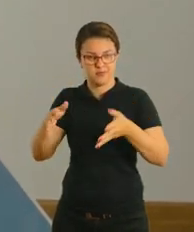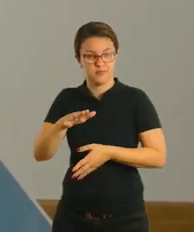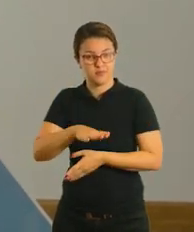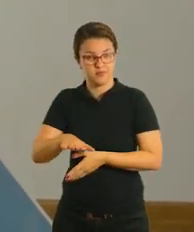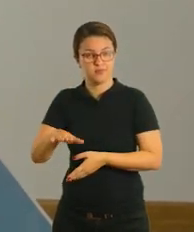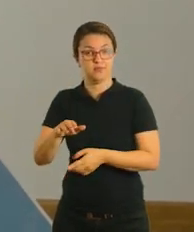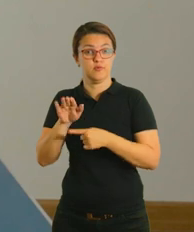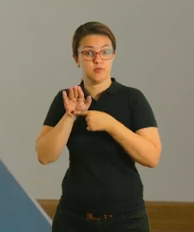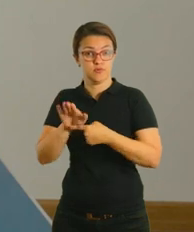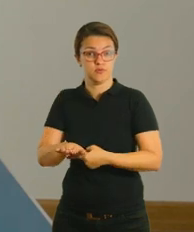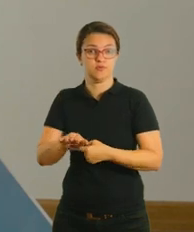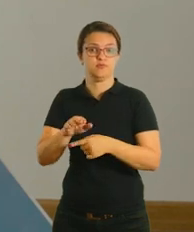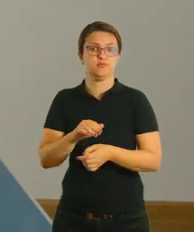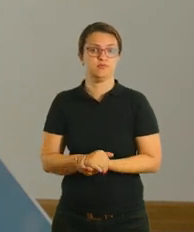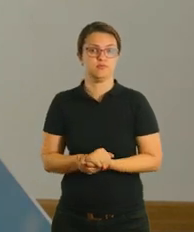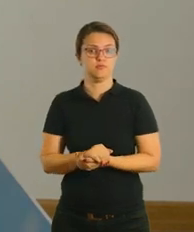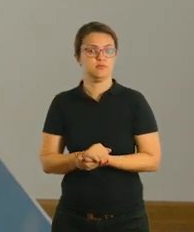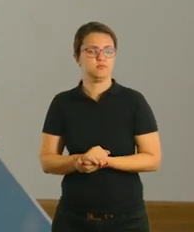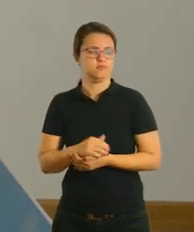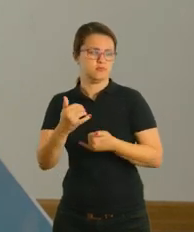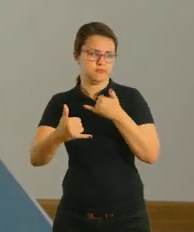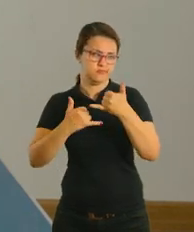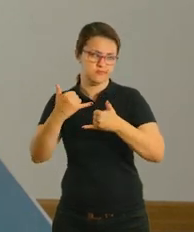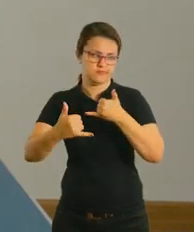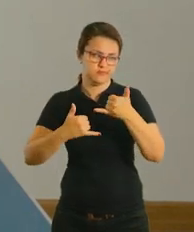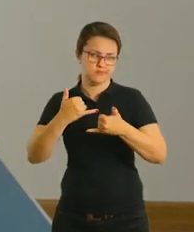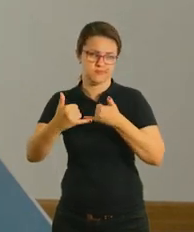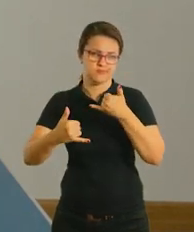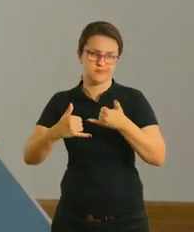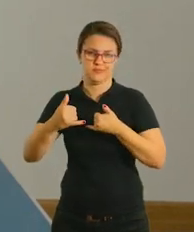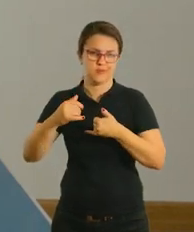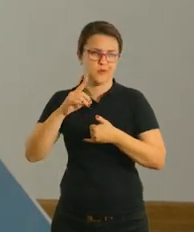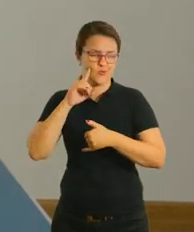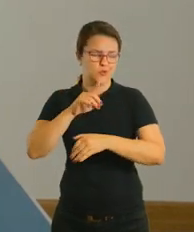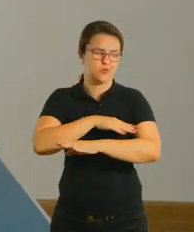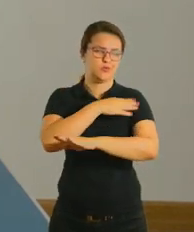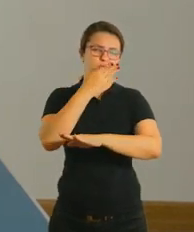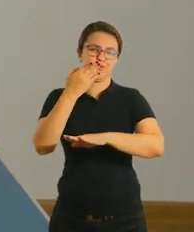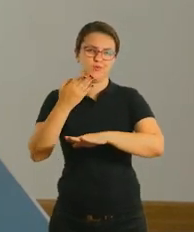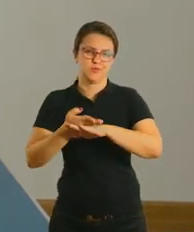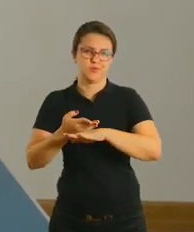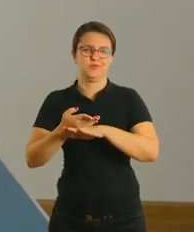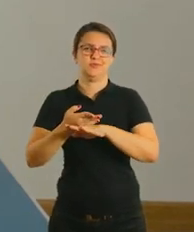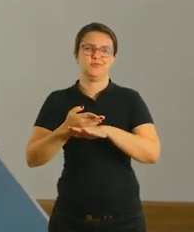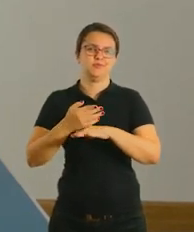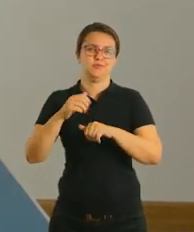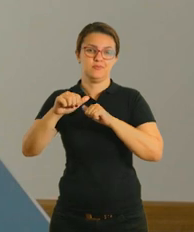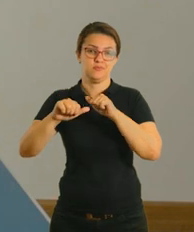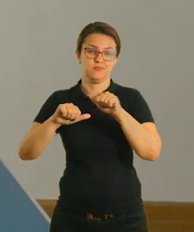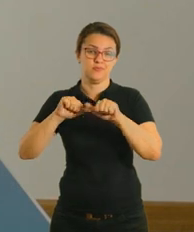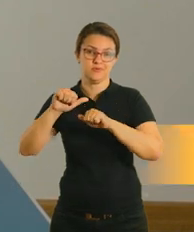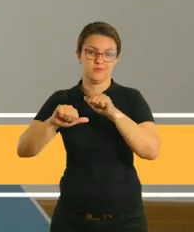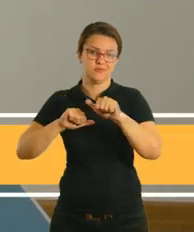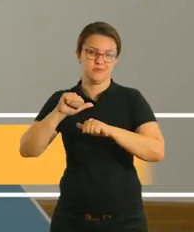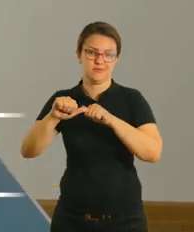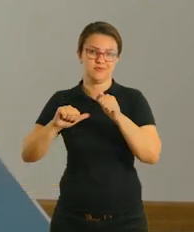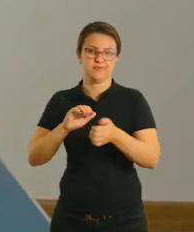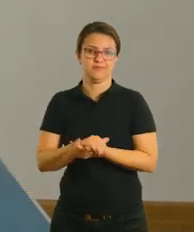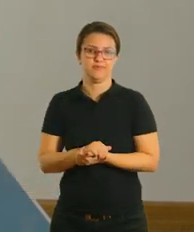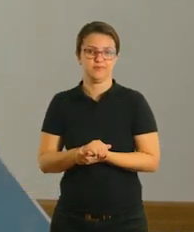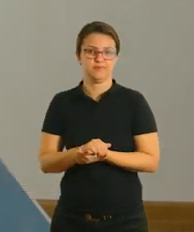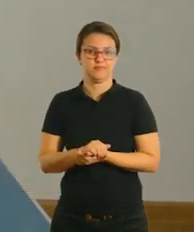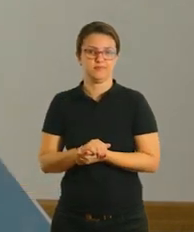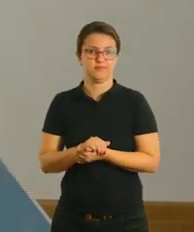ela caso necessário e é uma atividade que dá para brincar o dia inteiro, sempre fazendo as variações necessárias, tá bom?